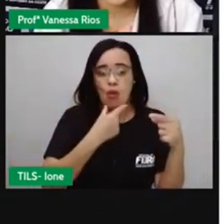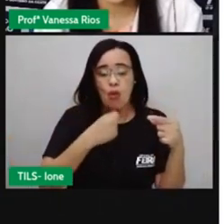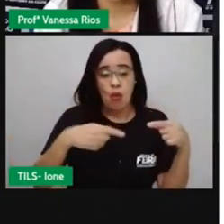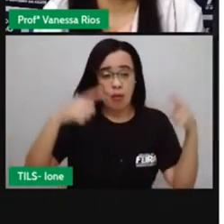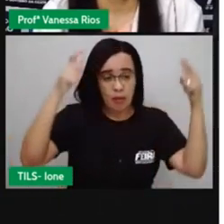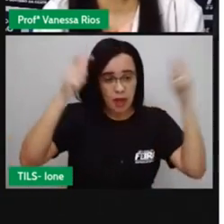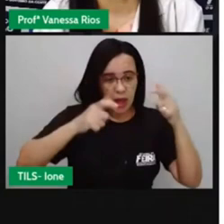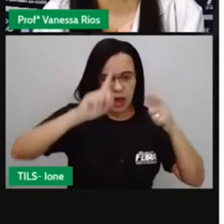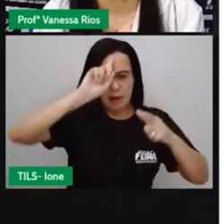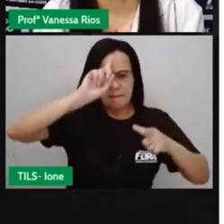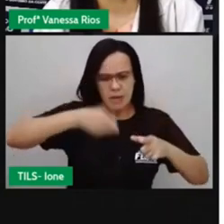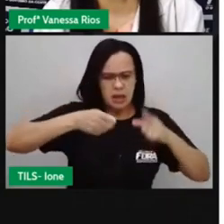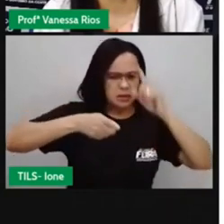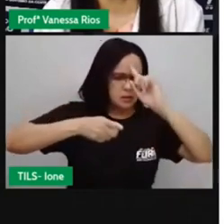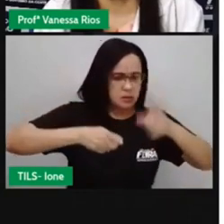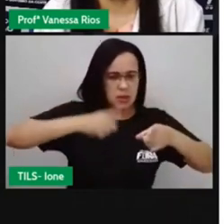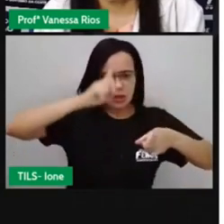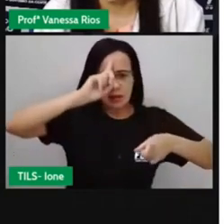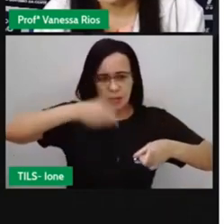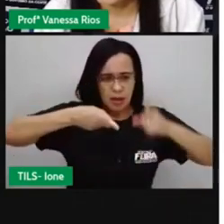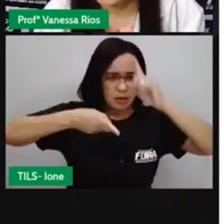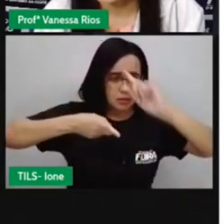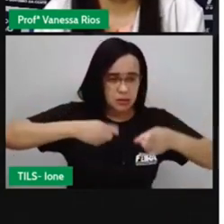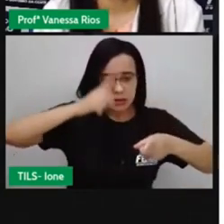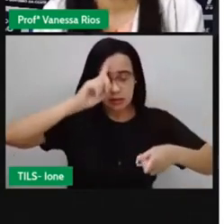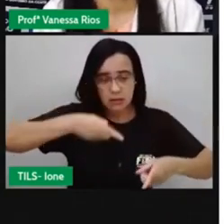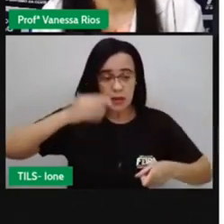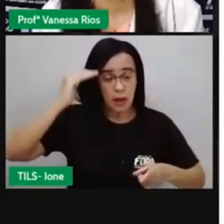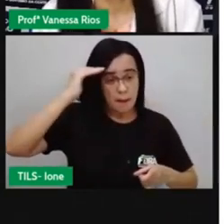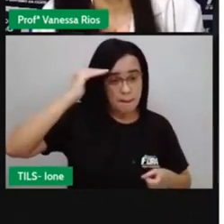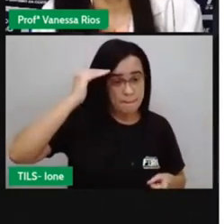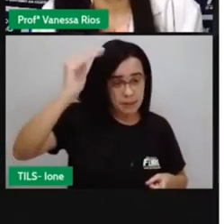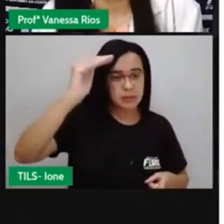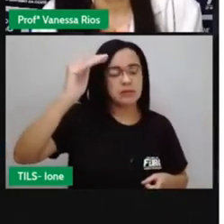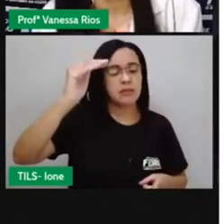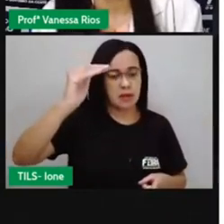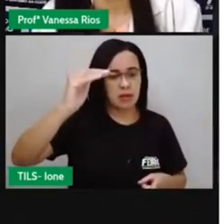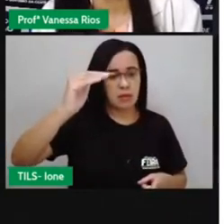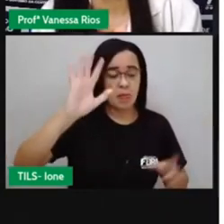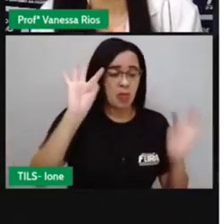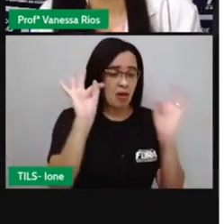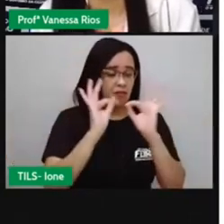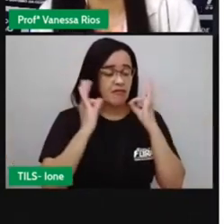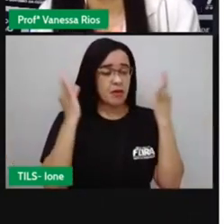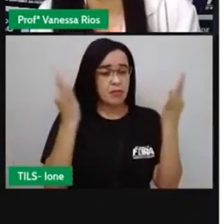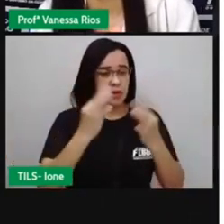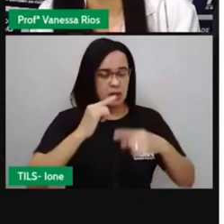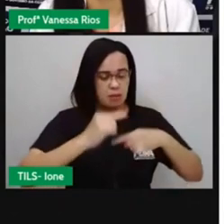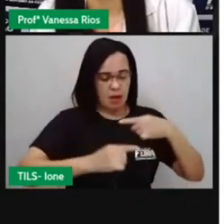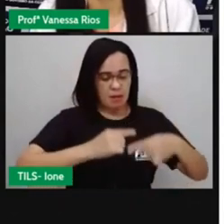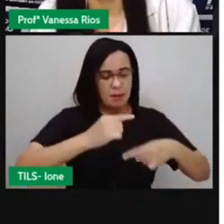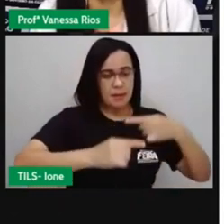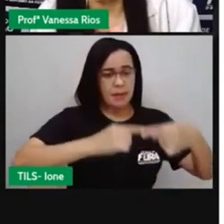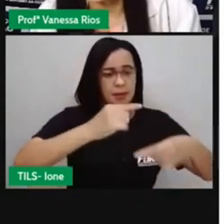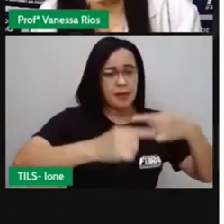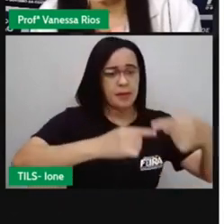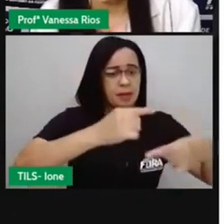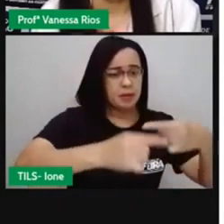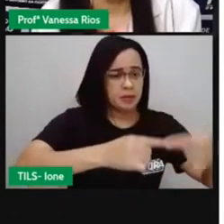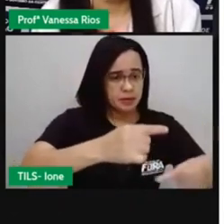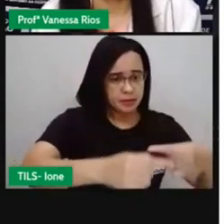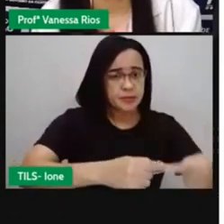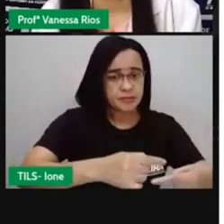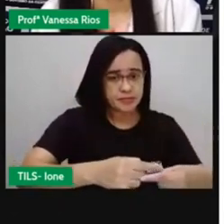principal, passando o cargo de pai para filho, e república está relacionada o poder aí ao presidente,